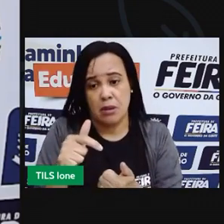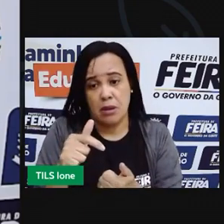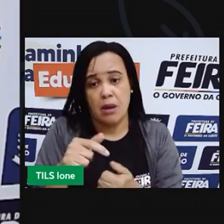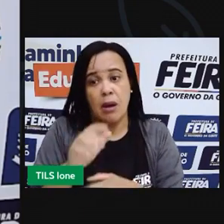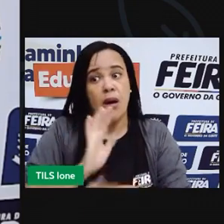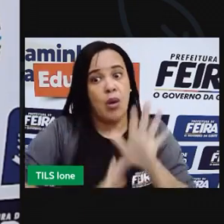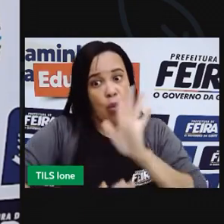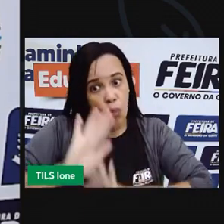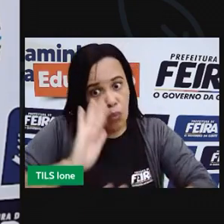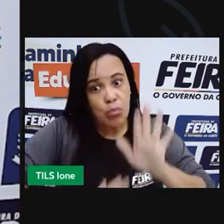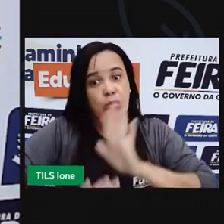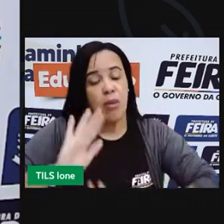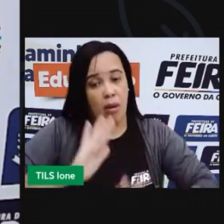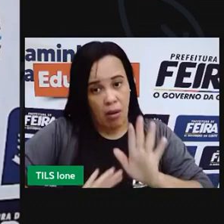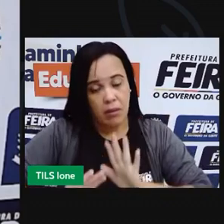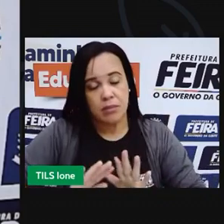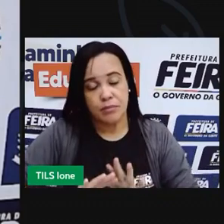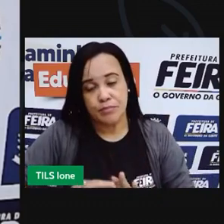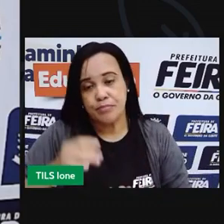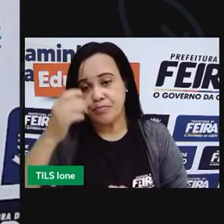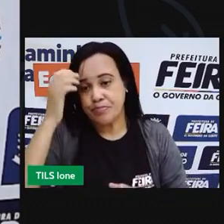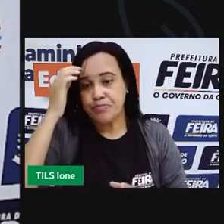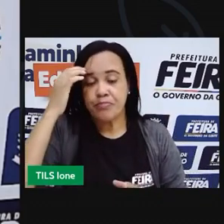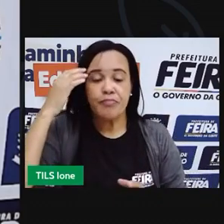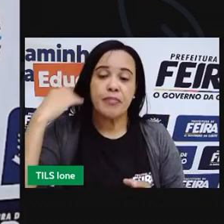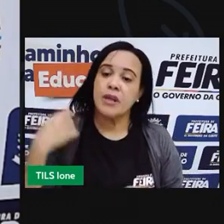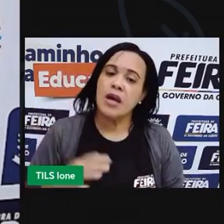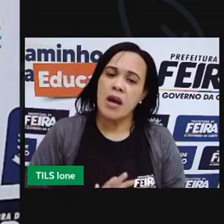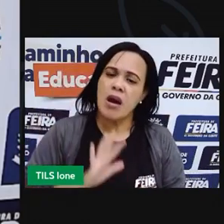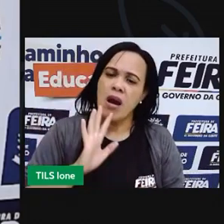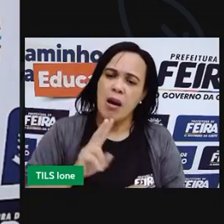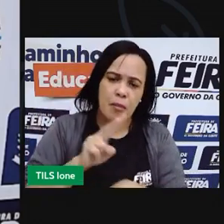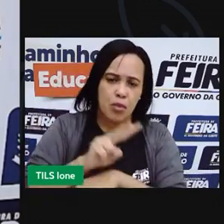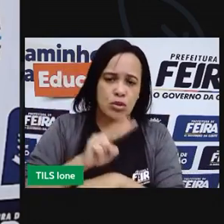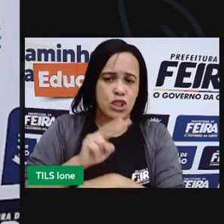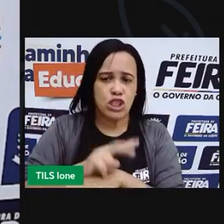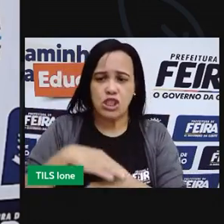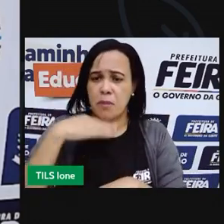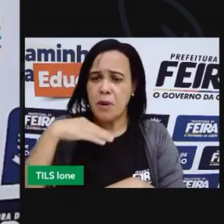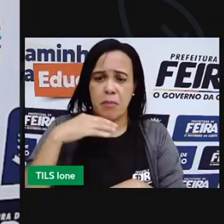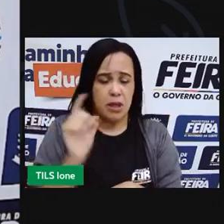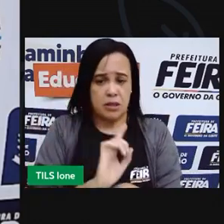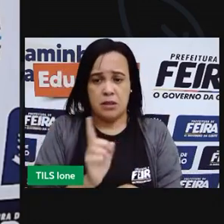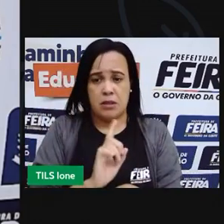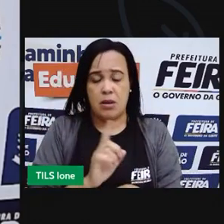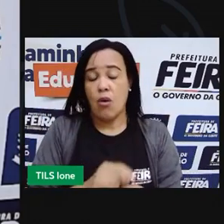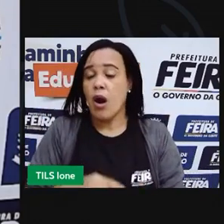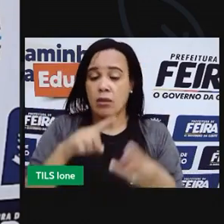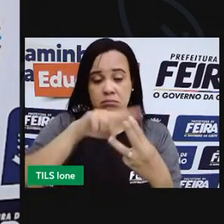dali e foram lá para a floresta construir as suas casas.